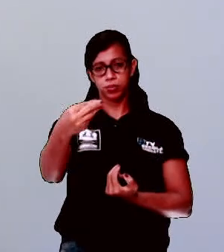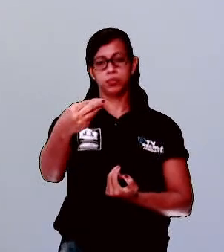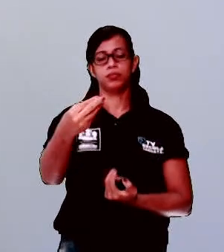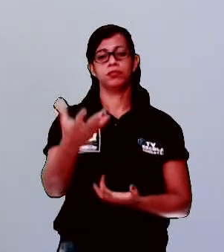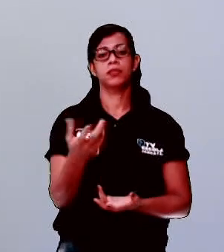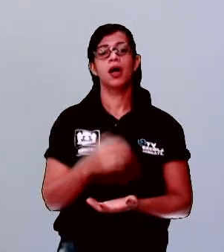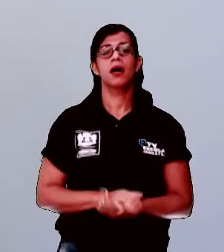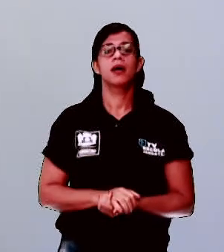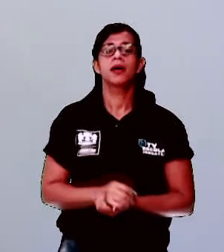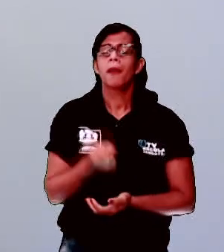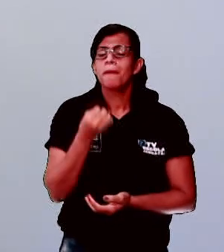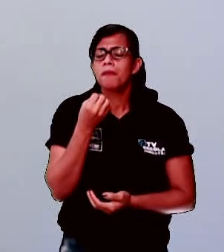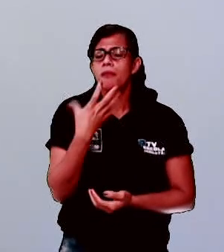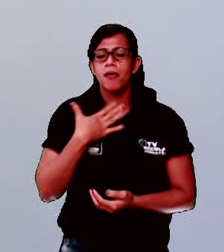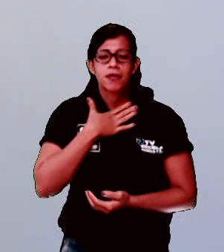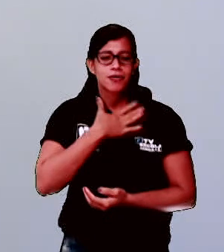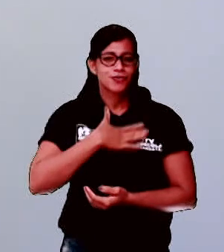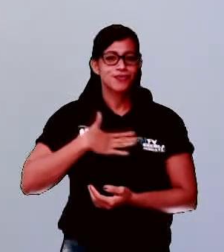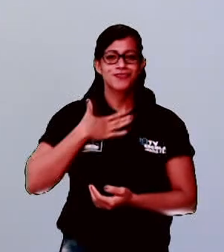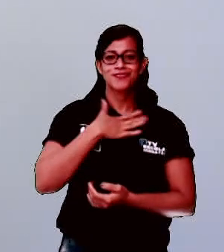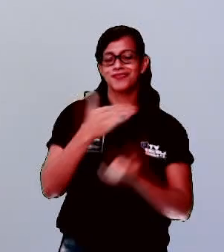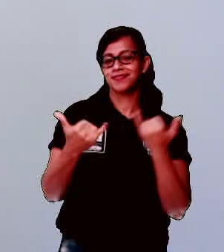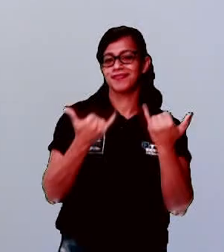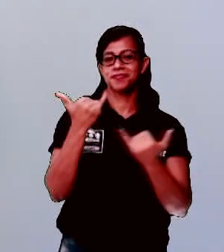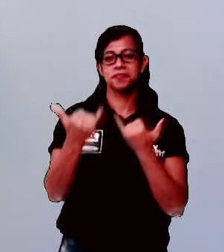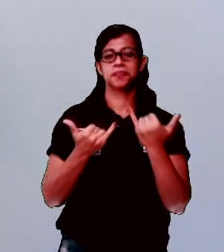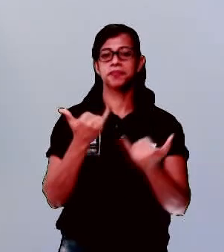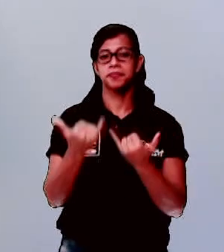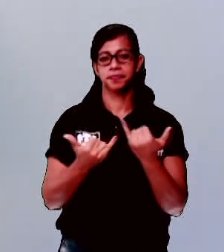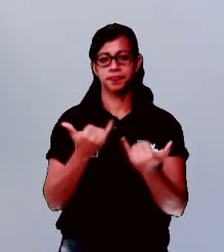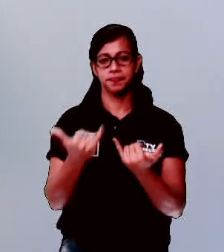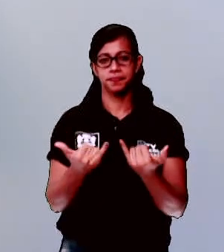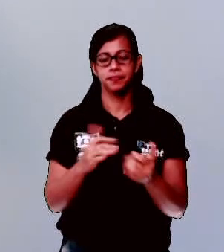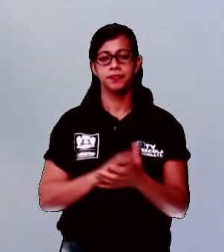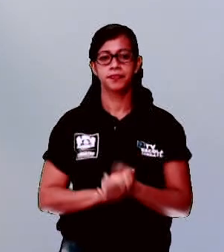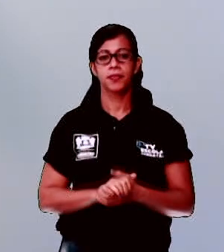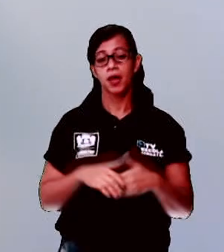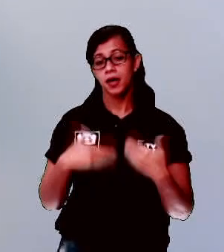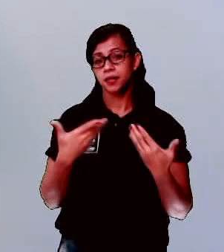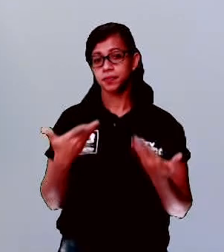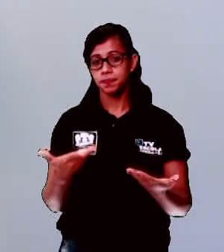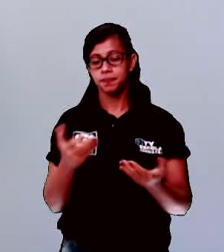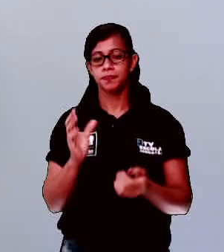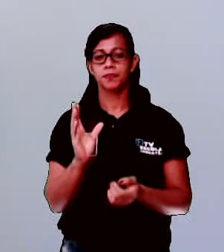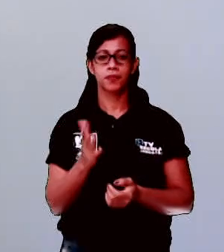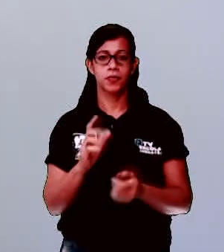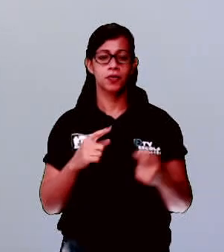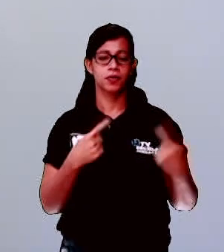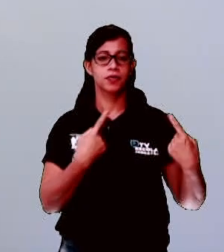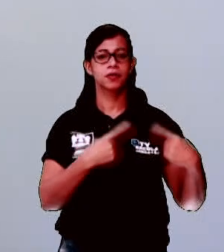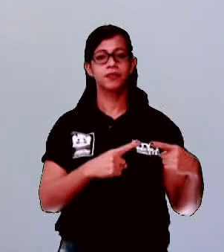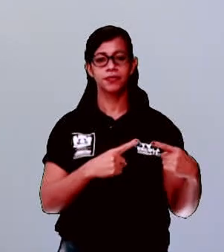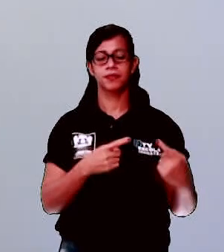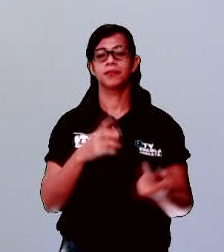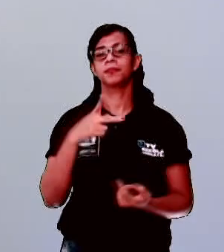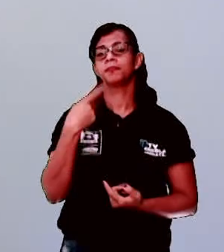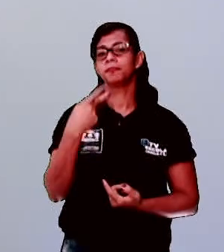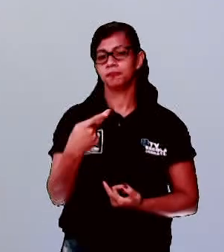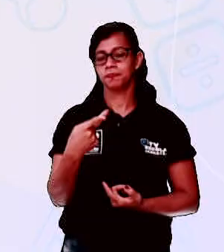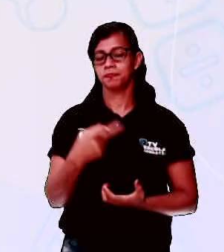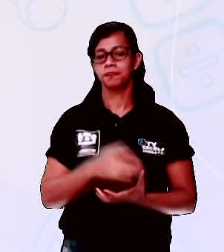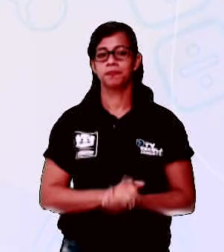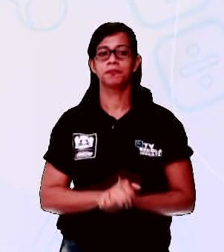brincar de trava-línguas. Eu adoro. Então, agora eu tenho um pequeno desafio para a gente exercitar aqui, já.